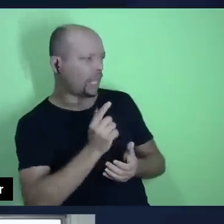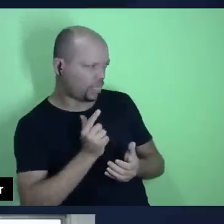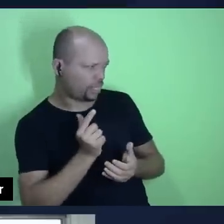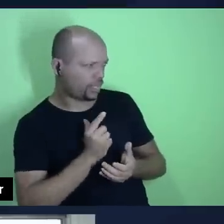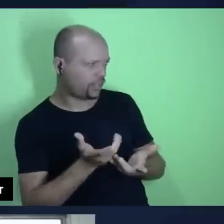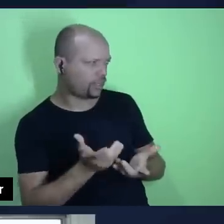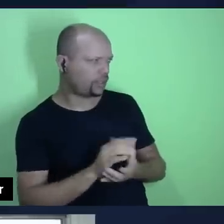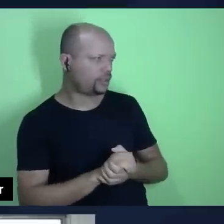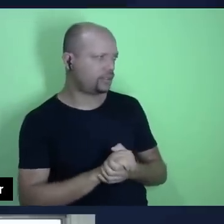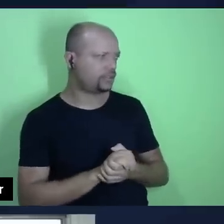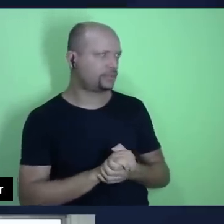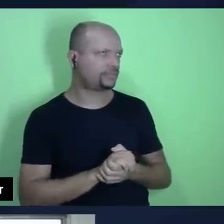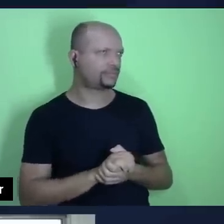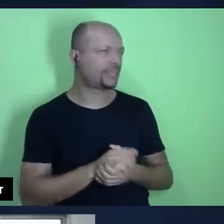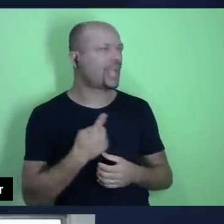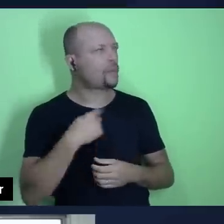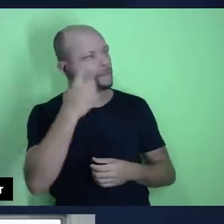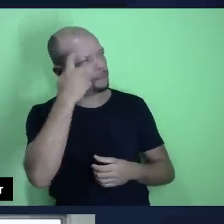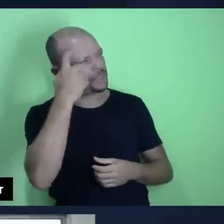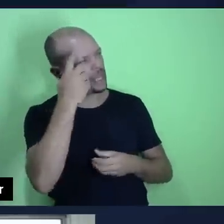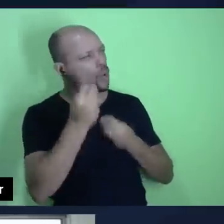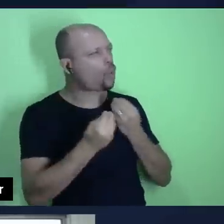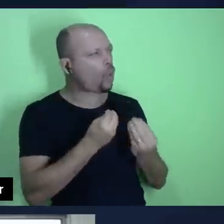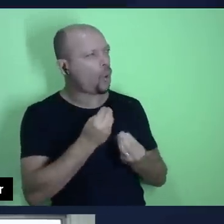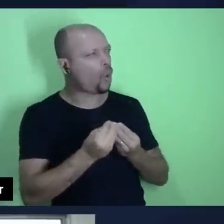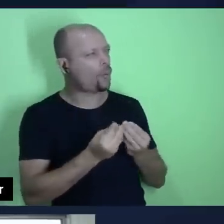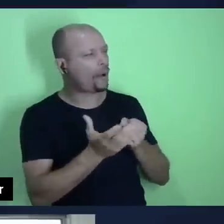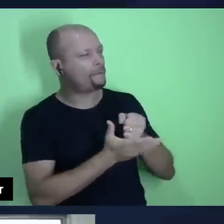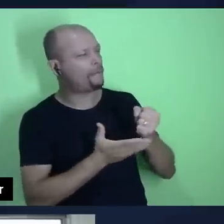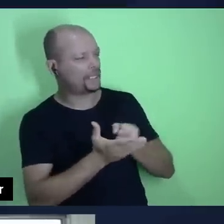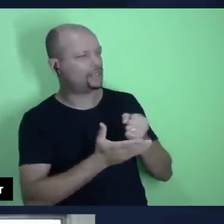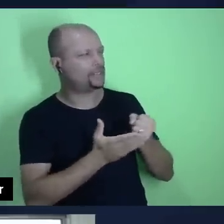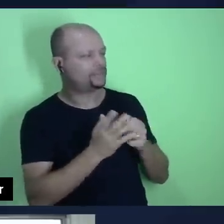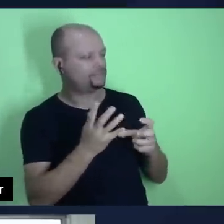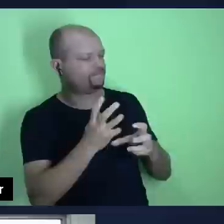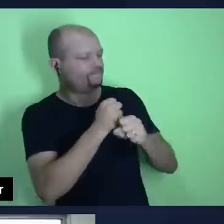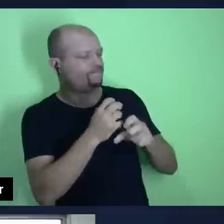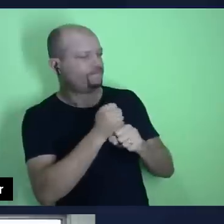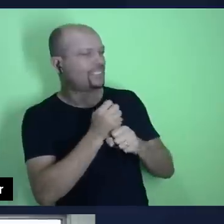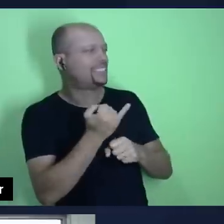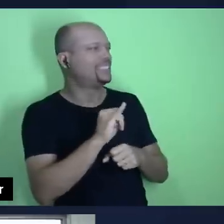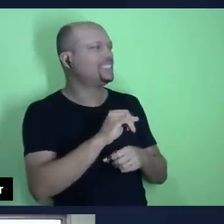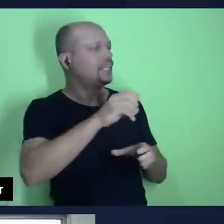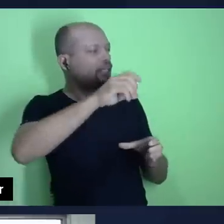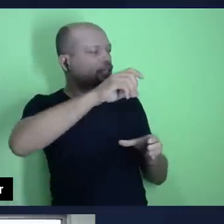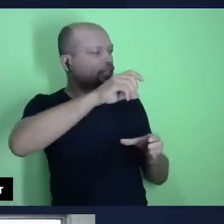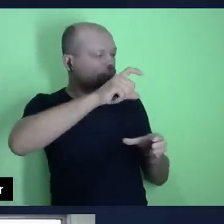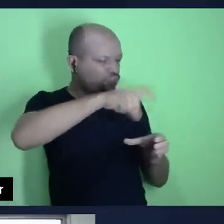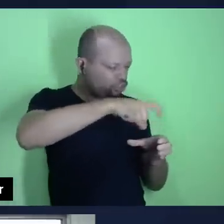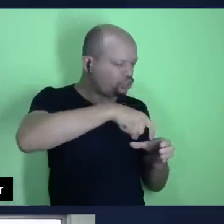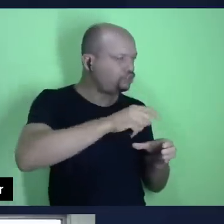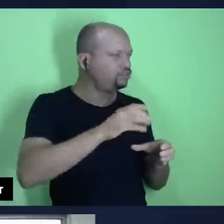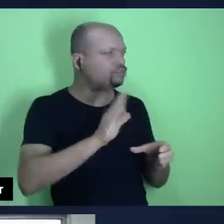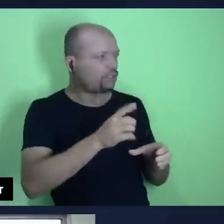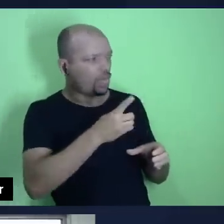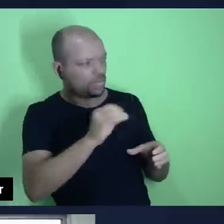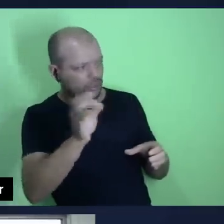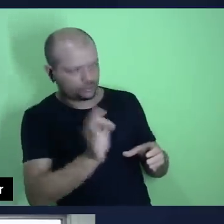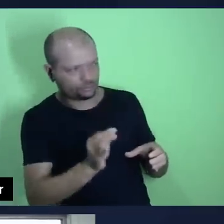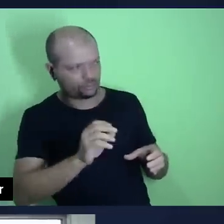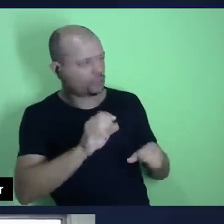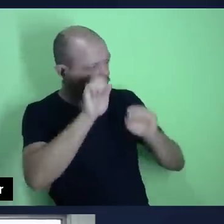Qual critério deveríamos usar como base, já que o dízimo é dez por cento e nós temos isso muito